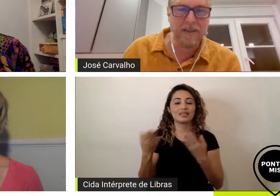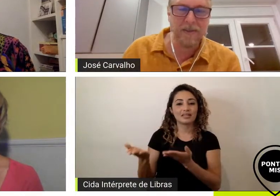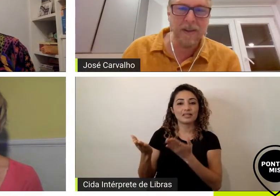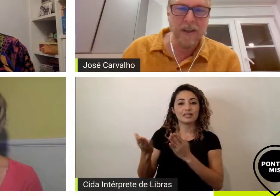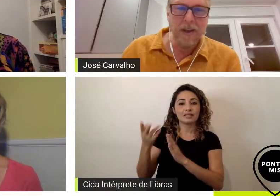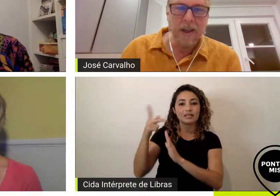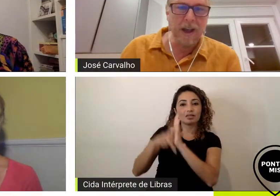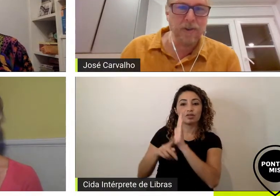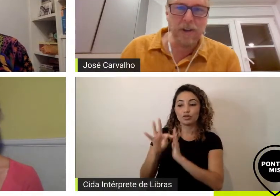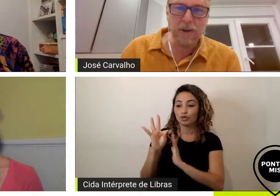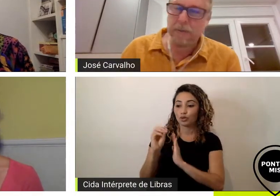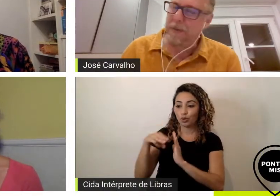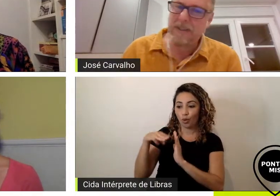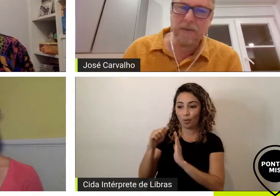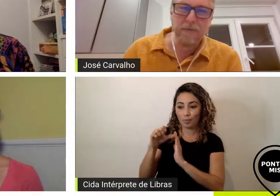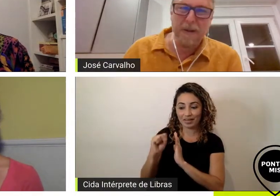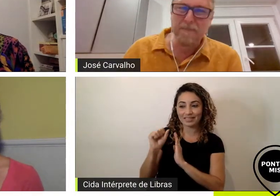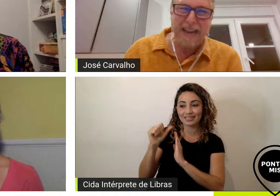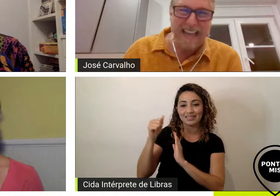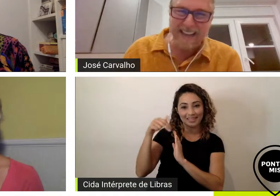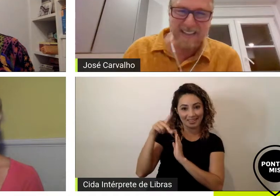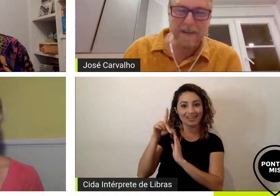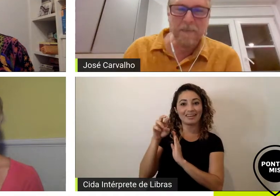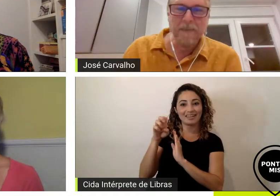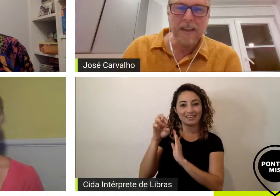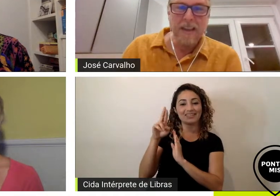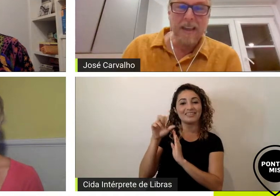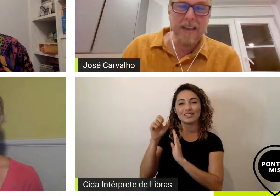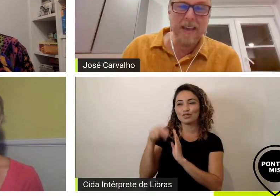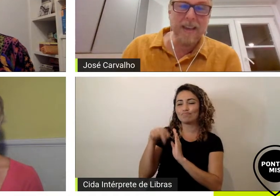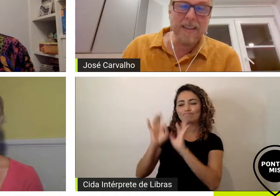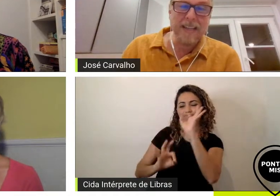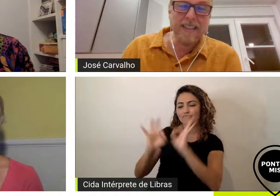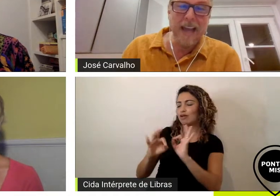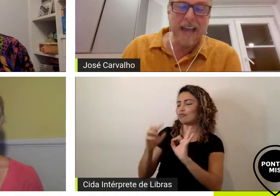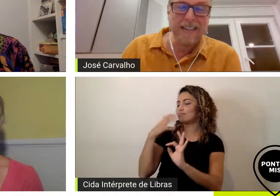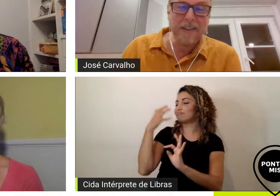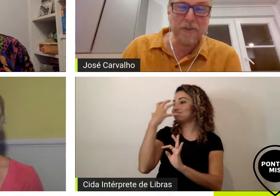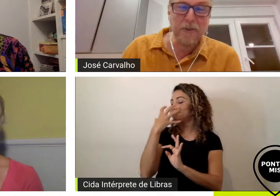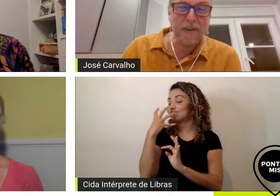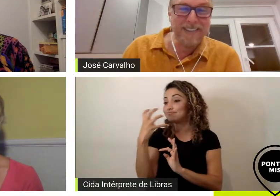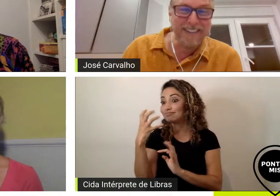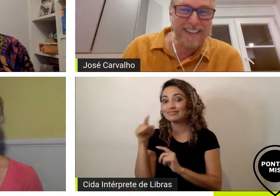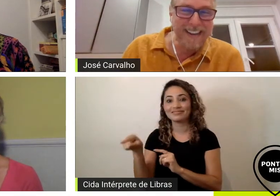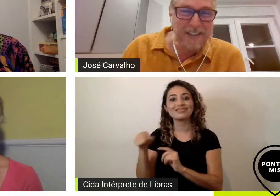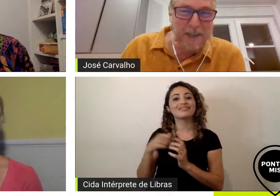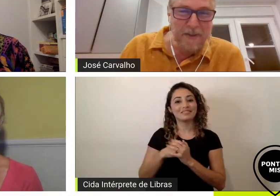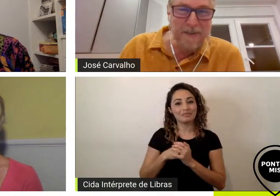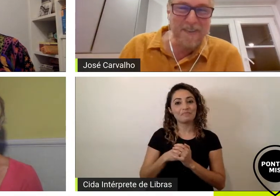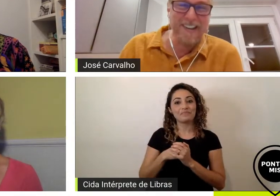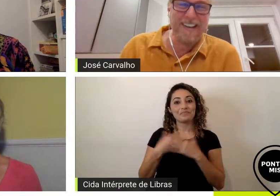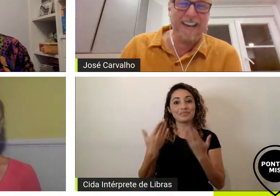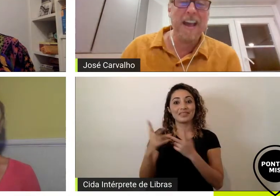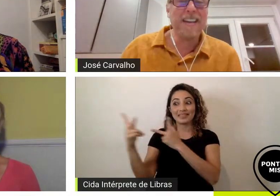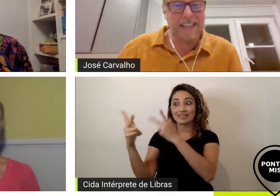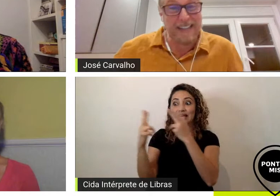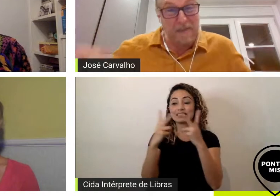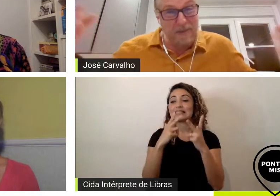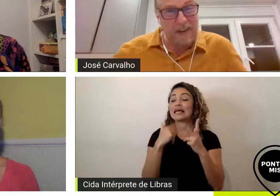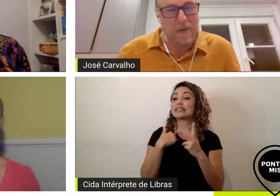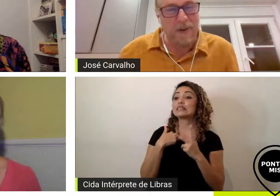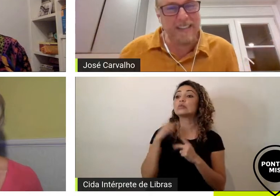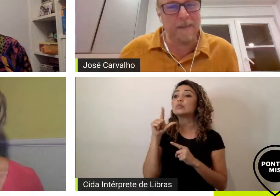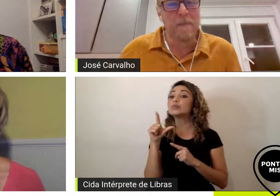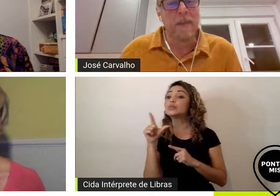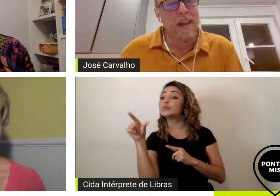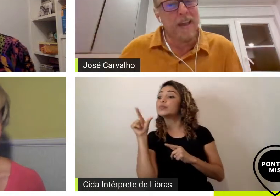Thomas Anderson acho o Licorite Pizza uma beleza e nas séries eu sou bastante seletivo já